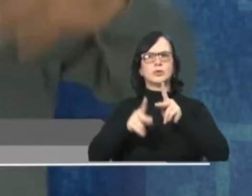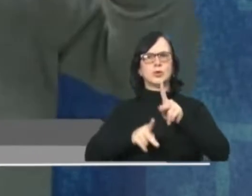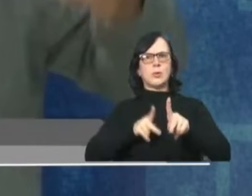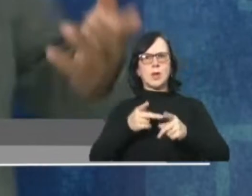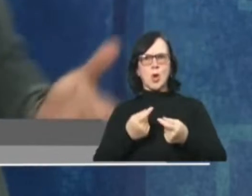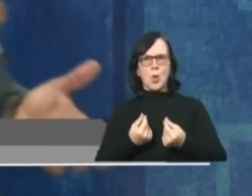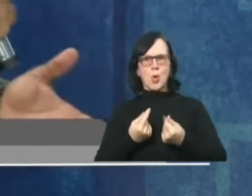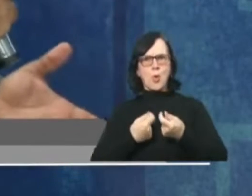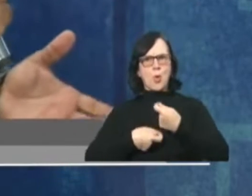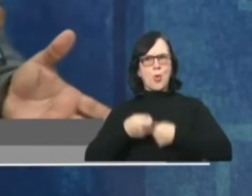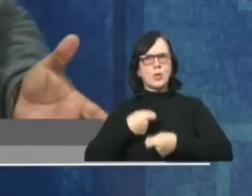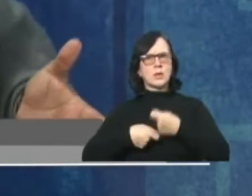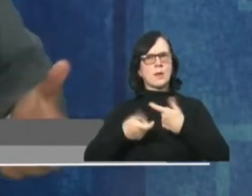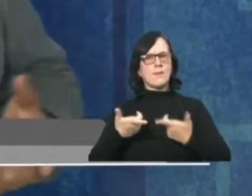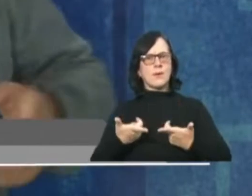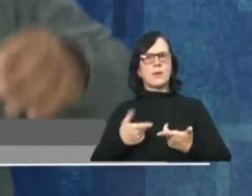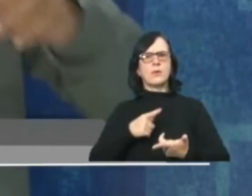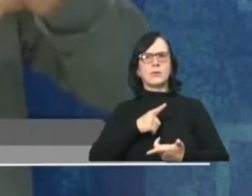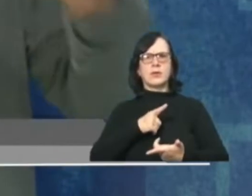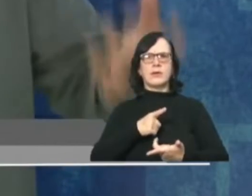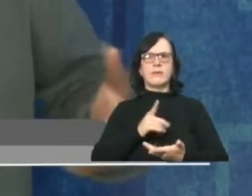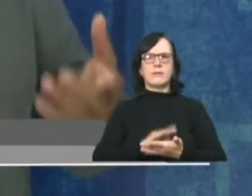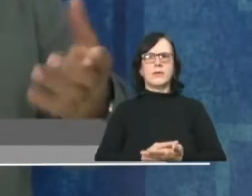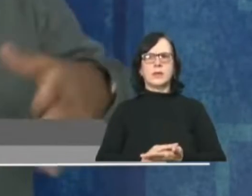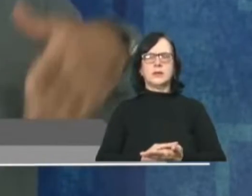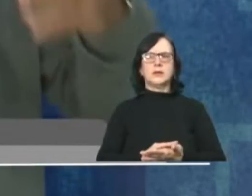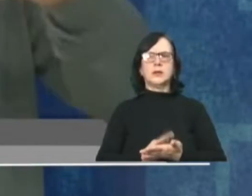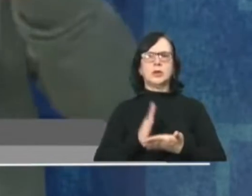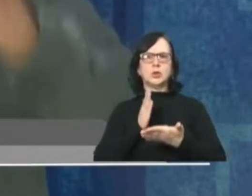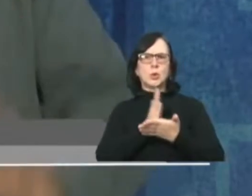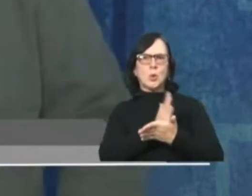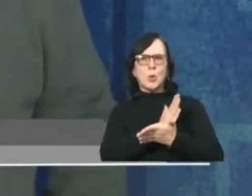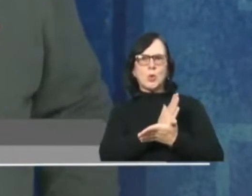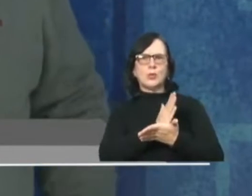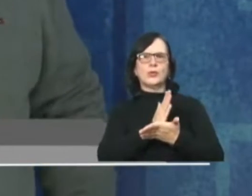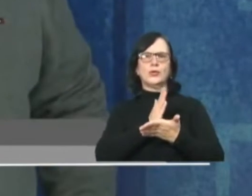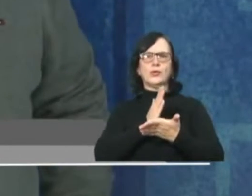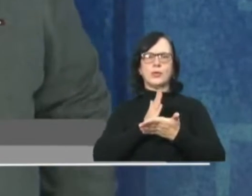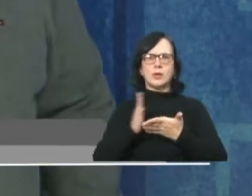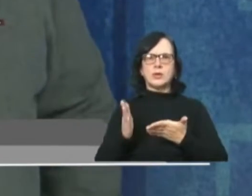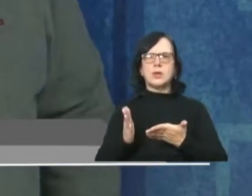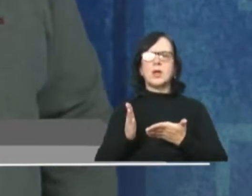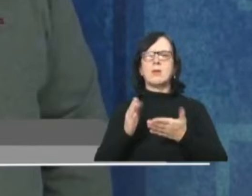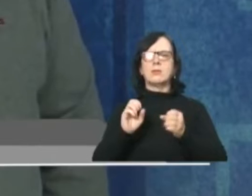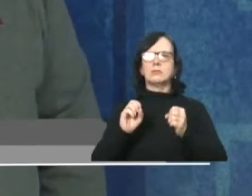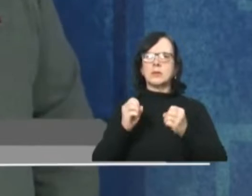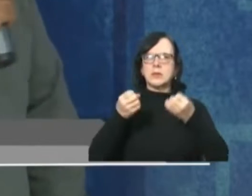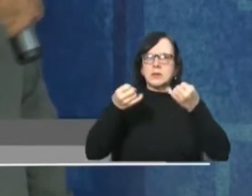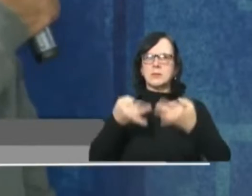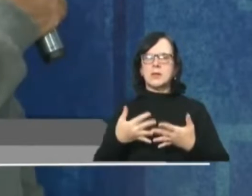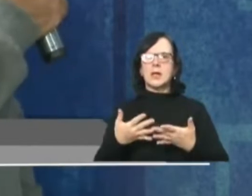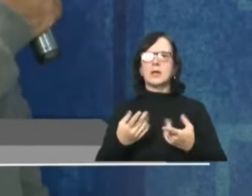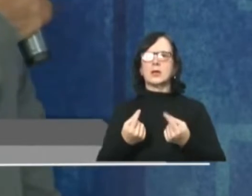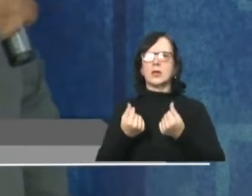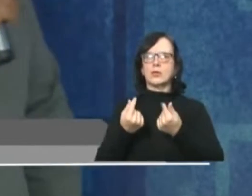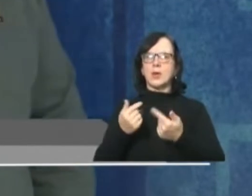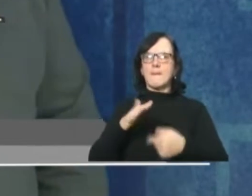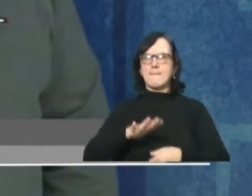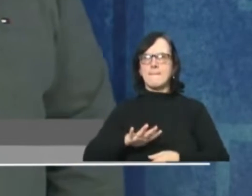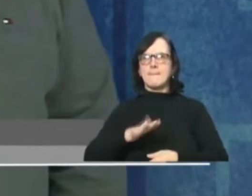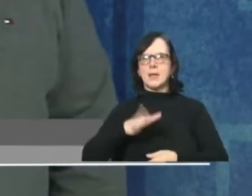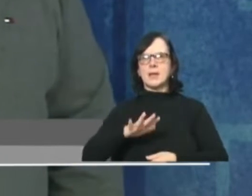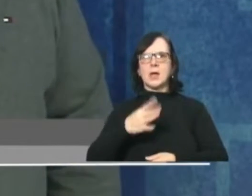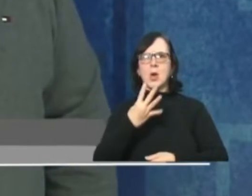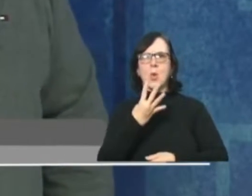orçamento todo que se fala, que se for dividirmos aí, como eu coloquei na explanação, temos uma renda per capita aí de